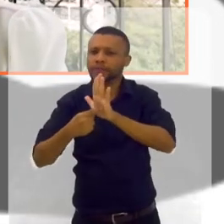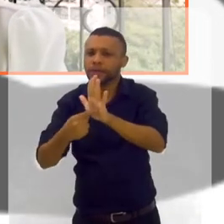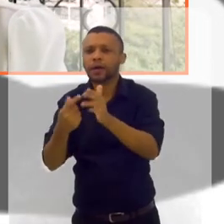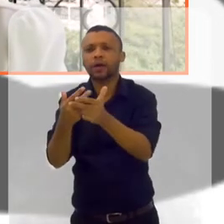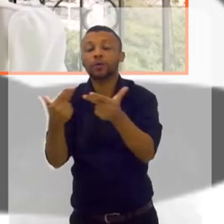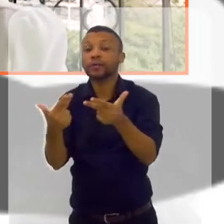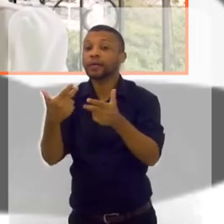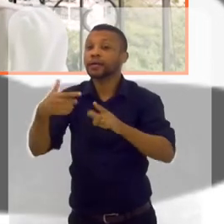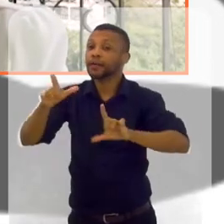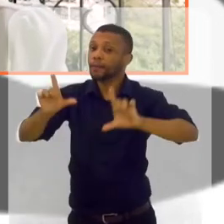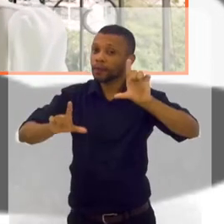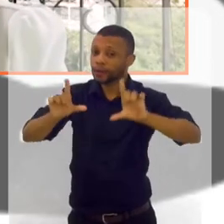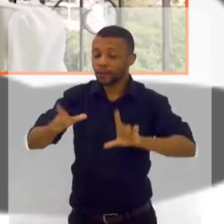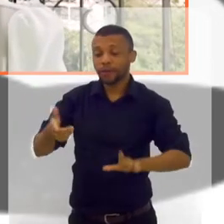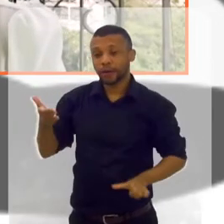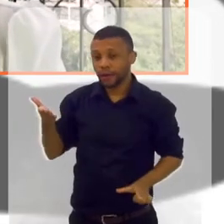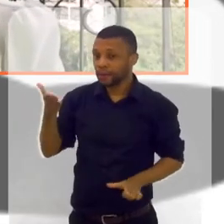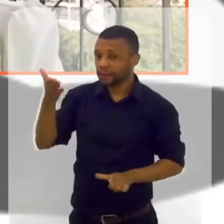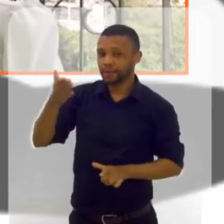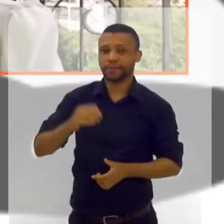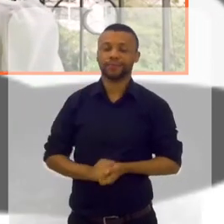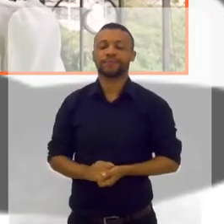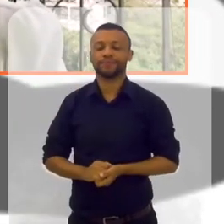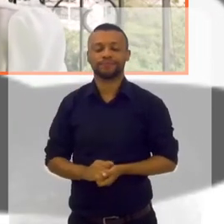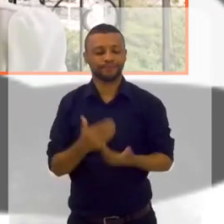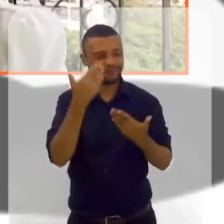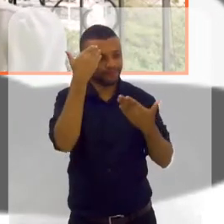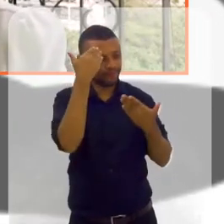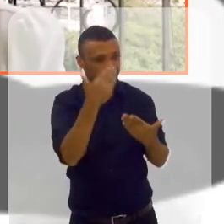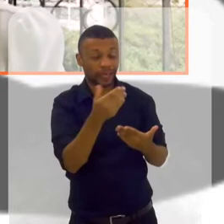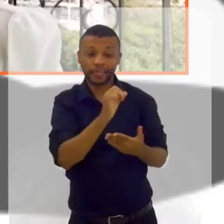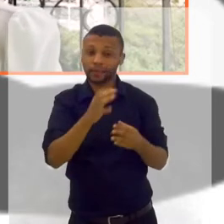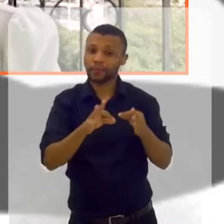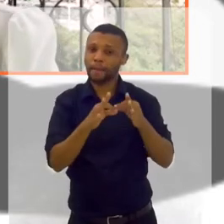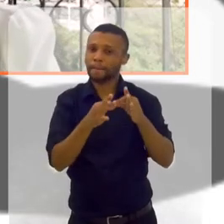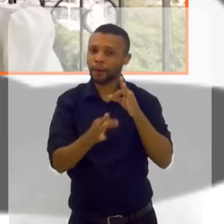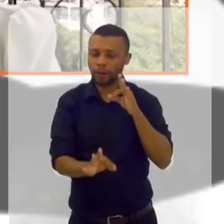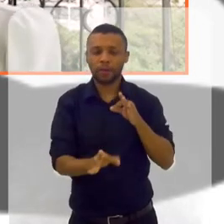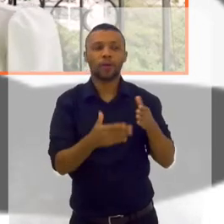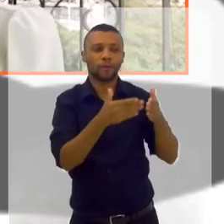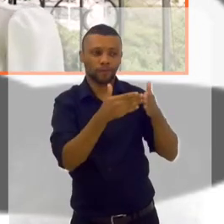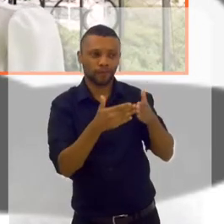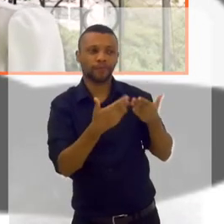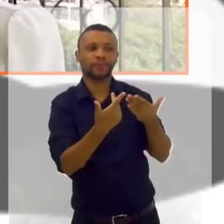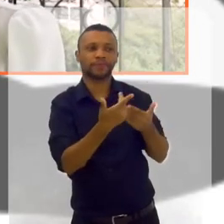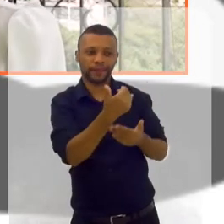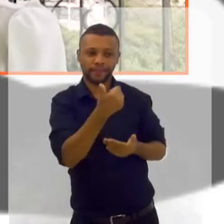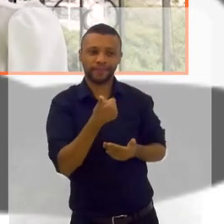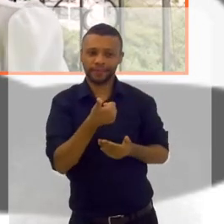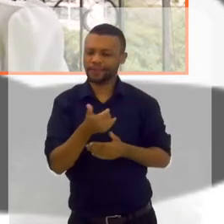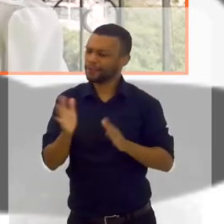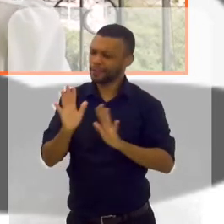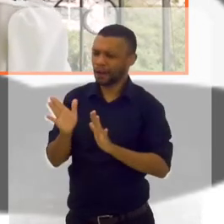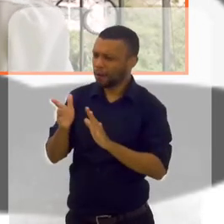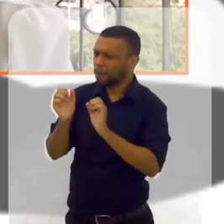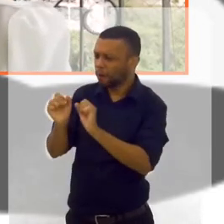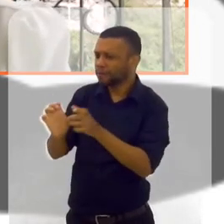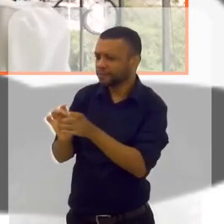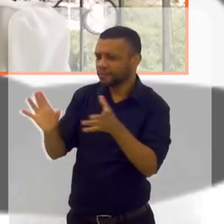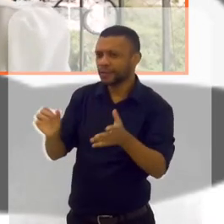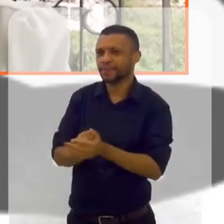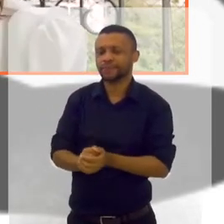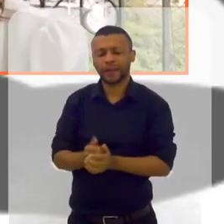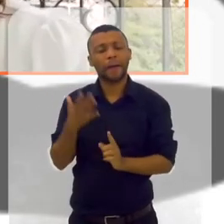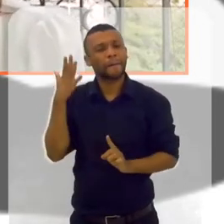fazer demonstração. Esse programa é da Sibeli Mamora. Muito obrigada. Se eu estiver falando muito, você me corta, tá? De forma nenhuma.